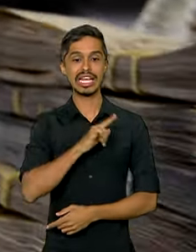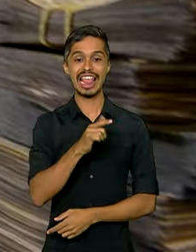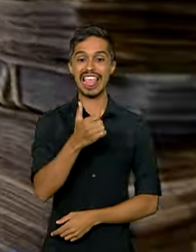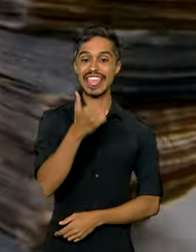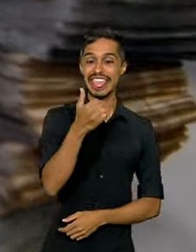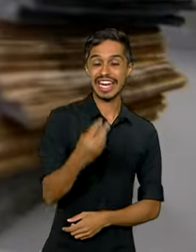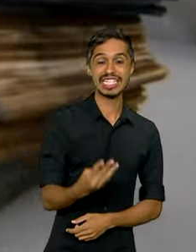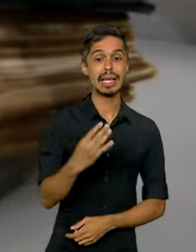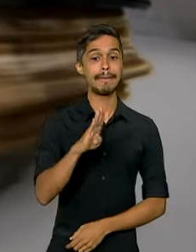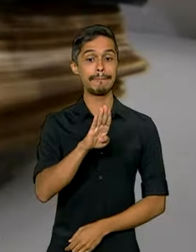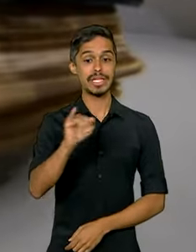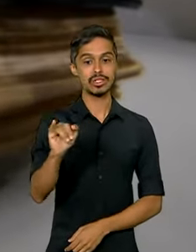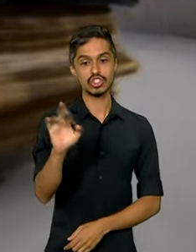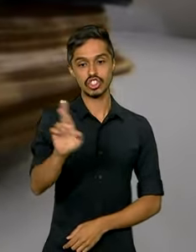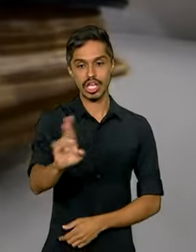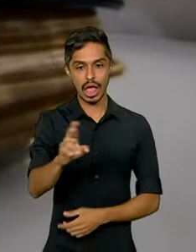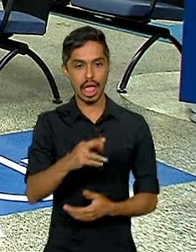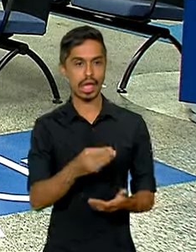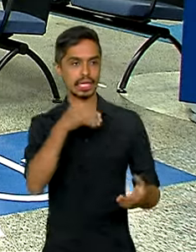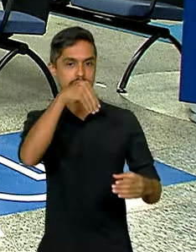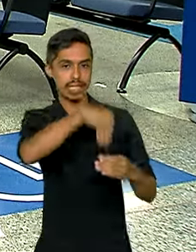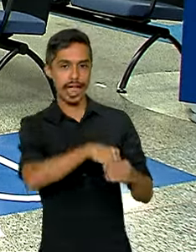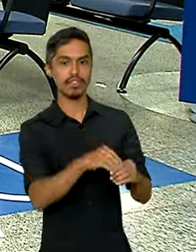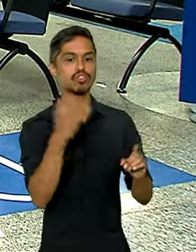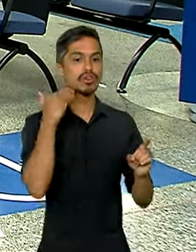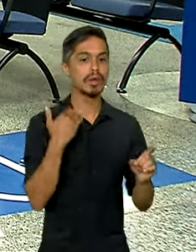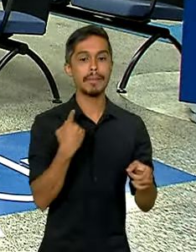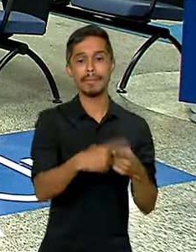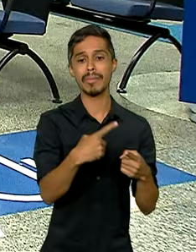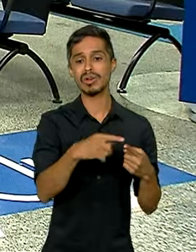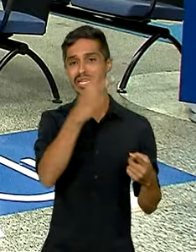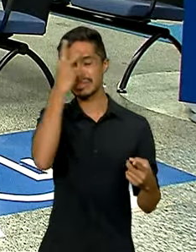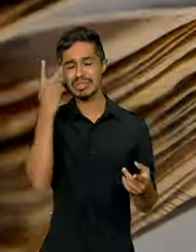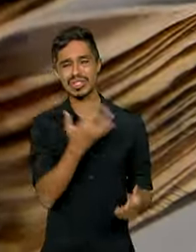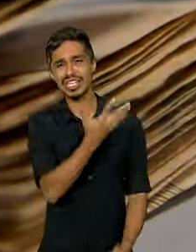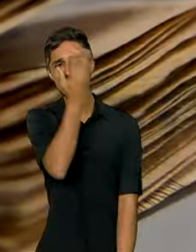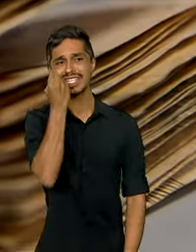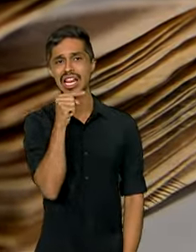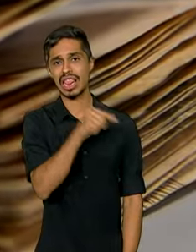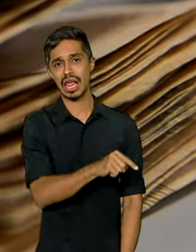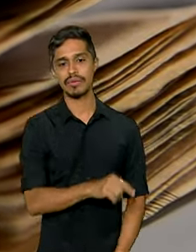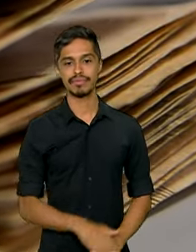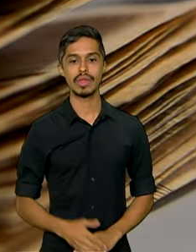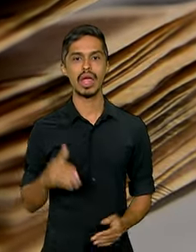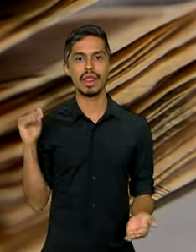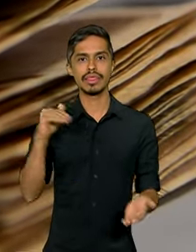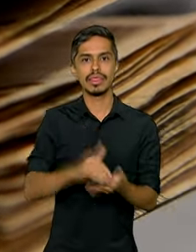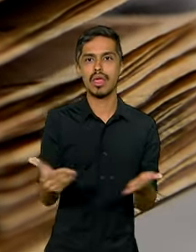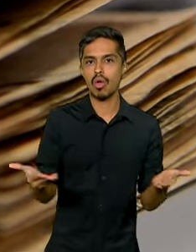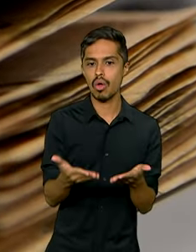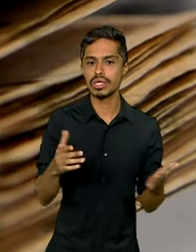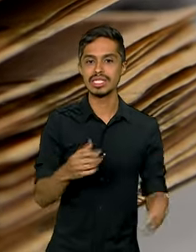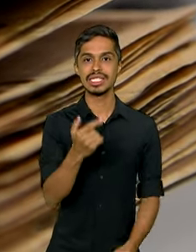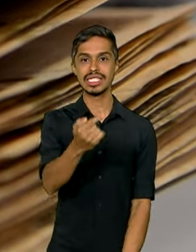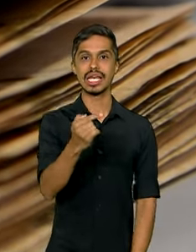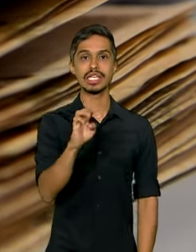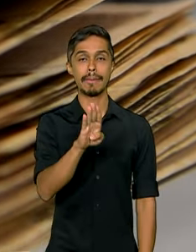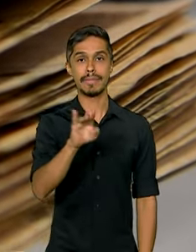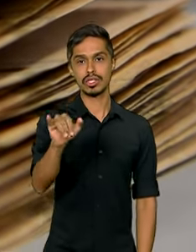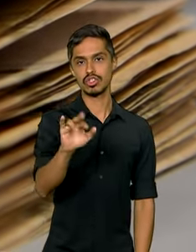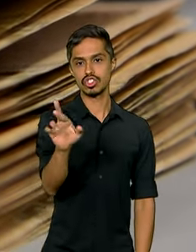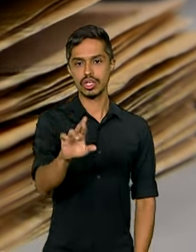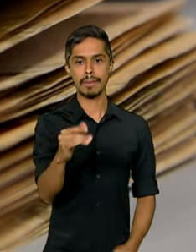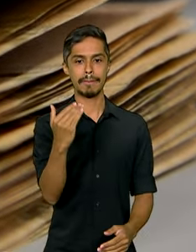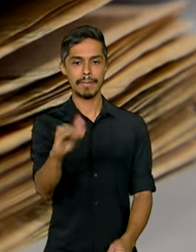bilhões de reais retidos nos bancos, esquecidos pelos correntistas. Até agora, 7 bilhões e meio